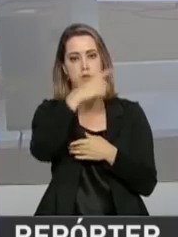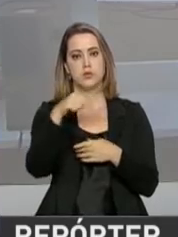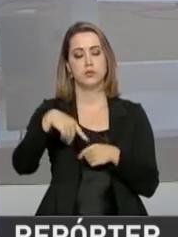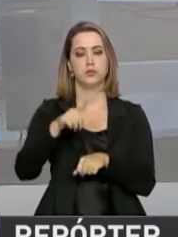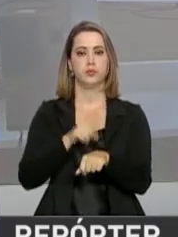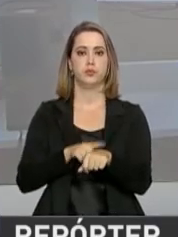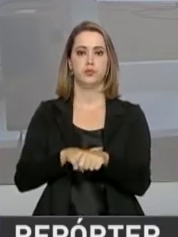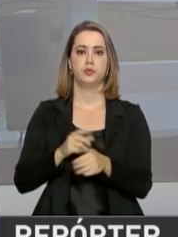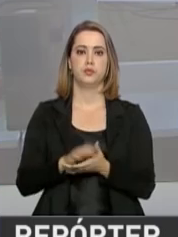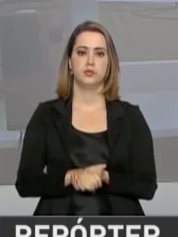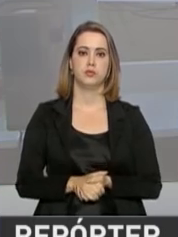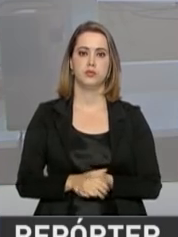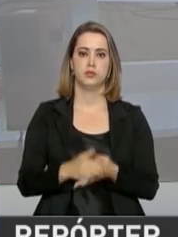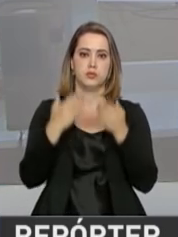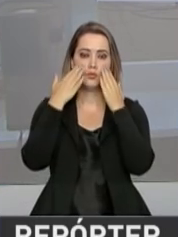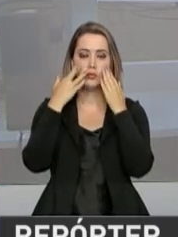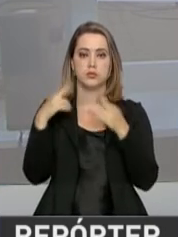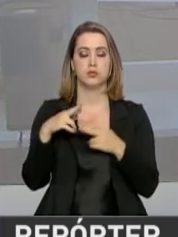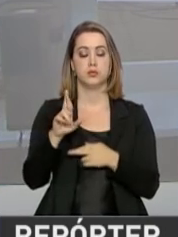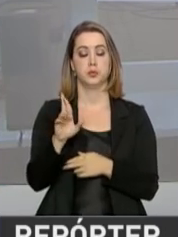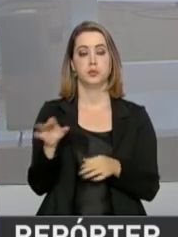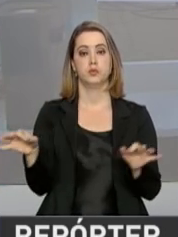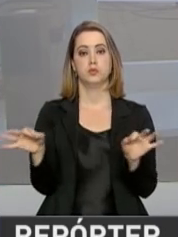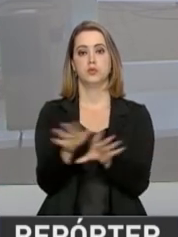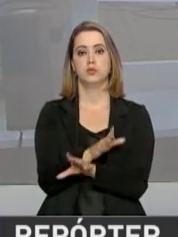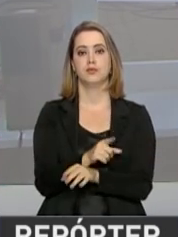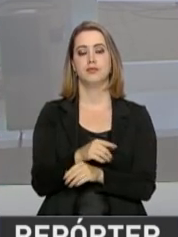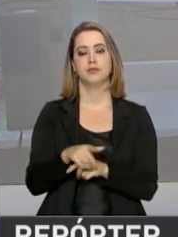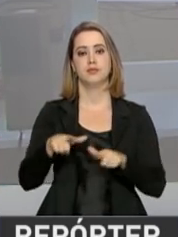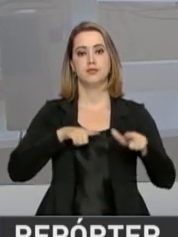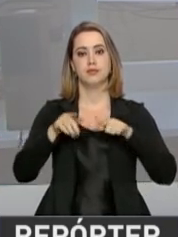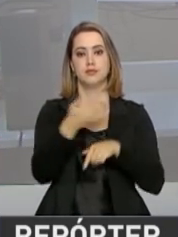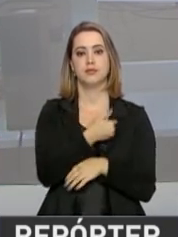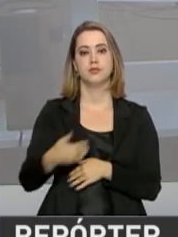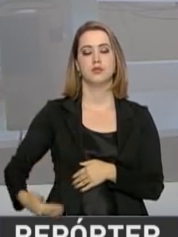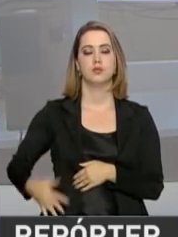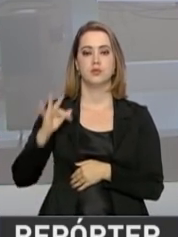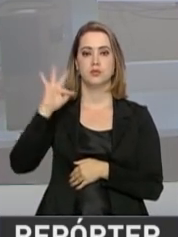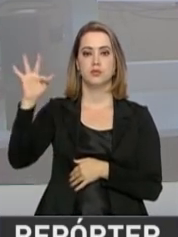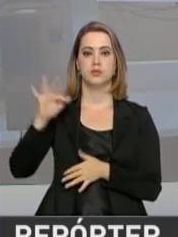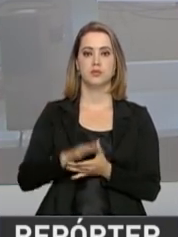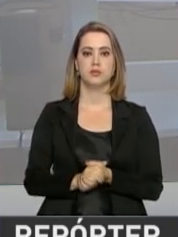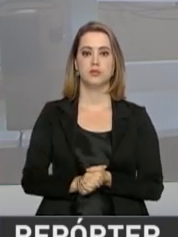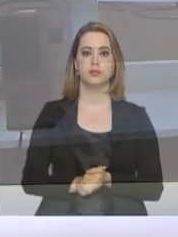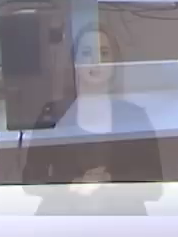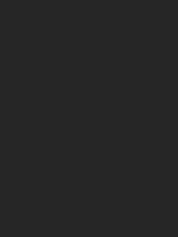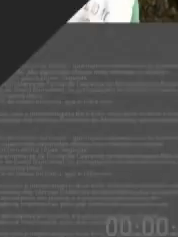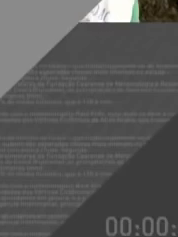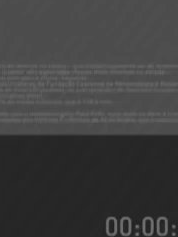tempos. O repórter NBR termina aqui. Continue com a gente. NBR, a TV do Governo Federal.